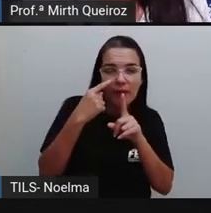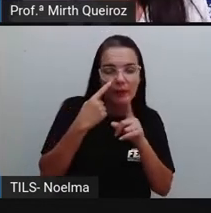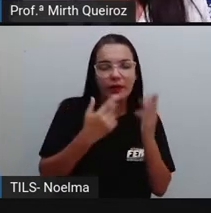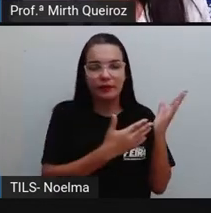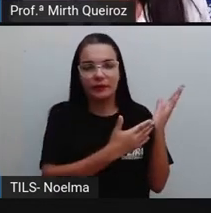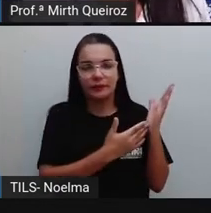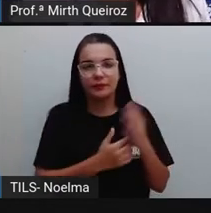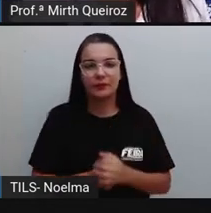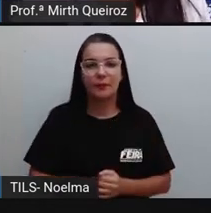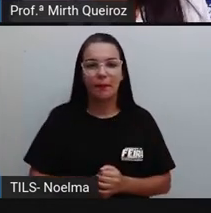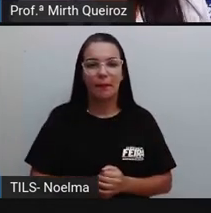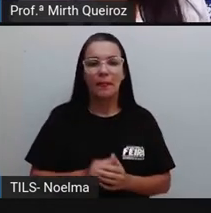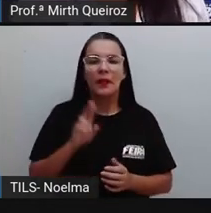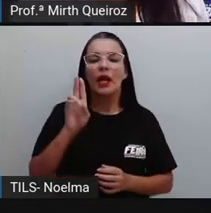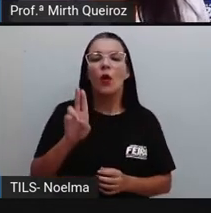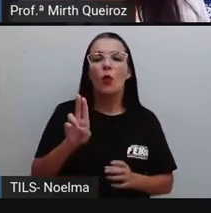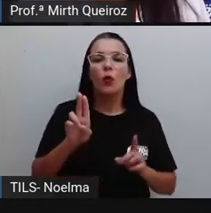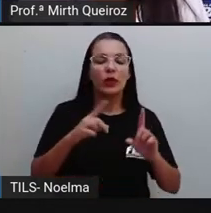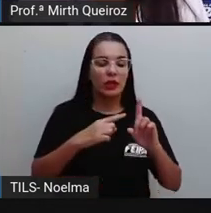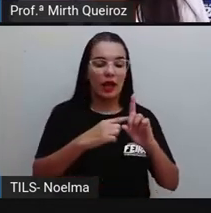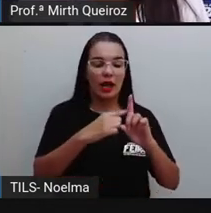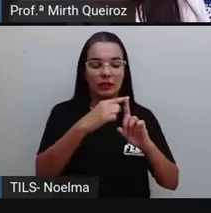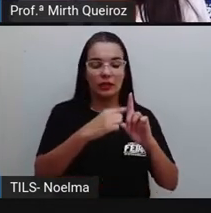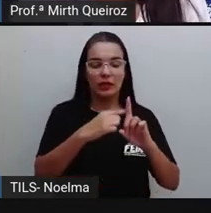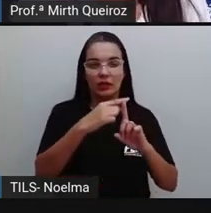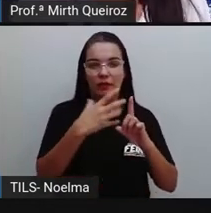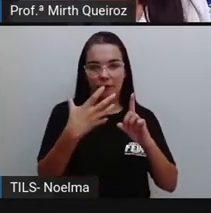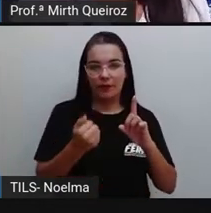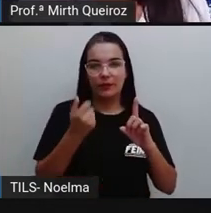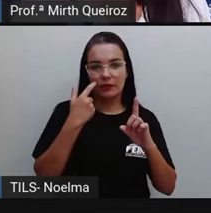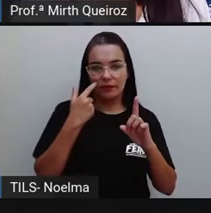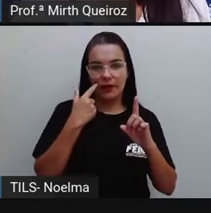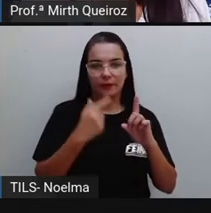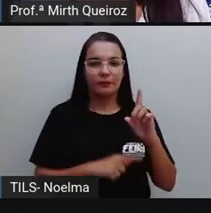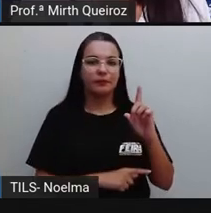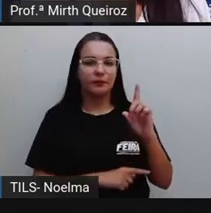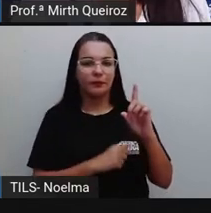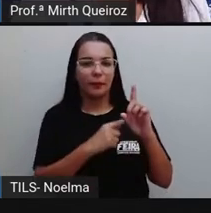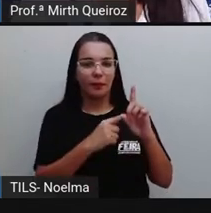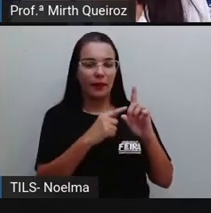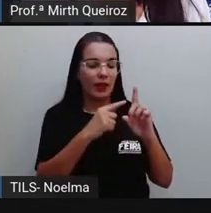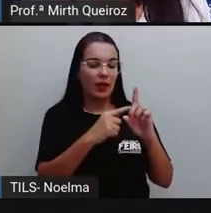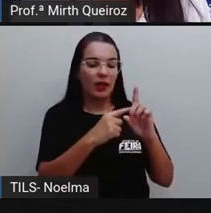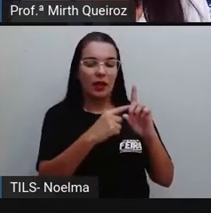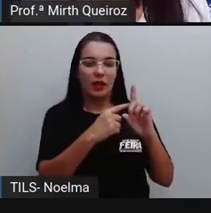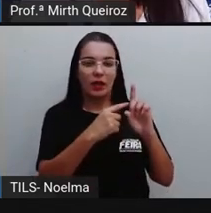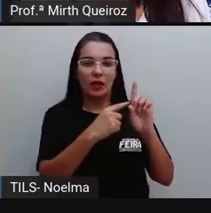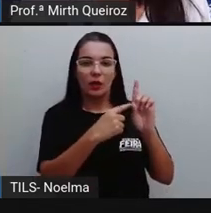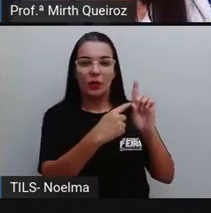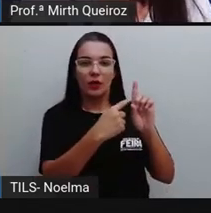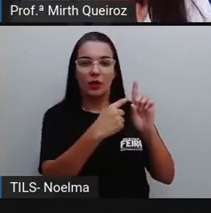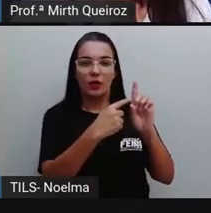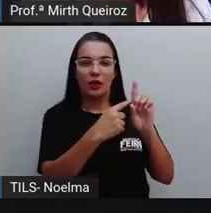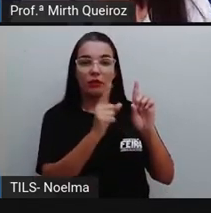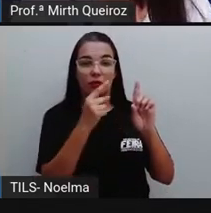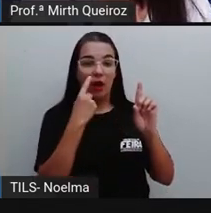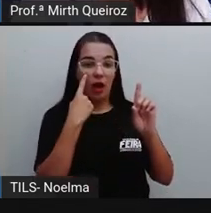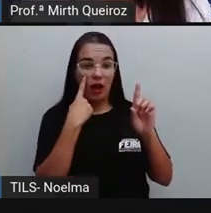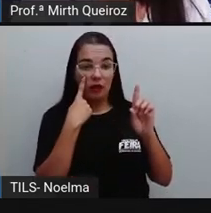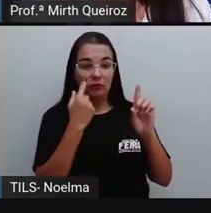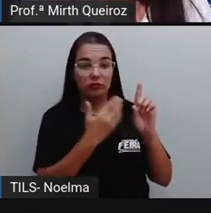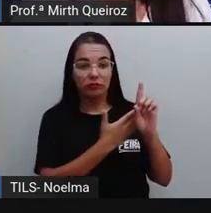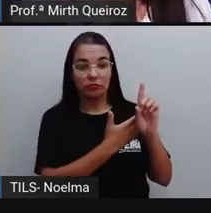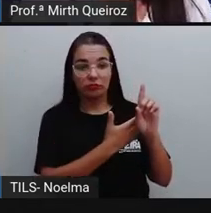aqui, ó. Contando da esquerda para a direita, tá? É unidade de milhar, então a gente vai falar